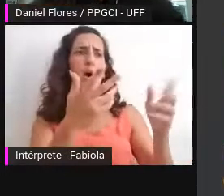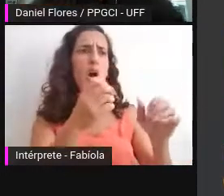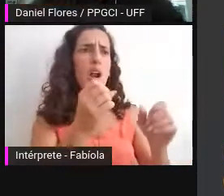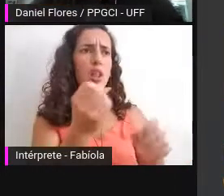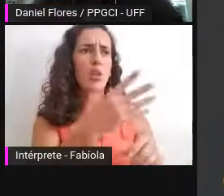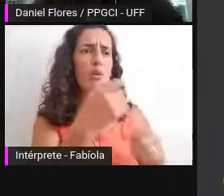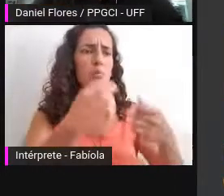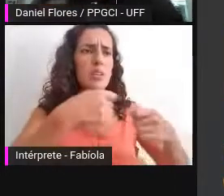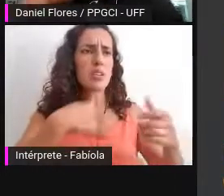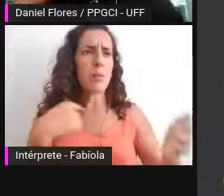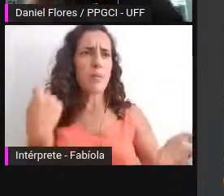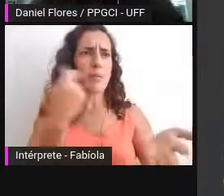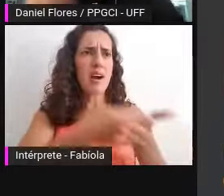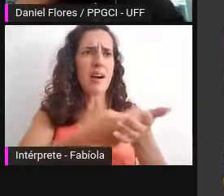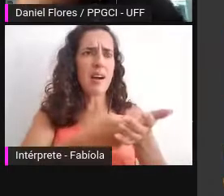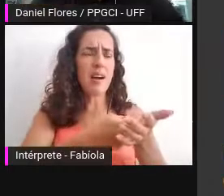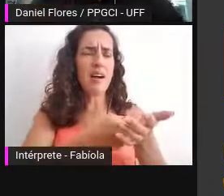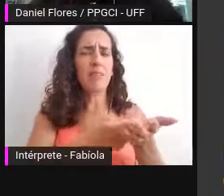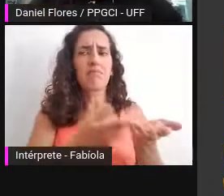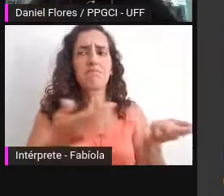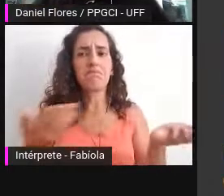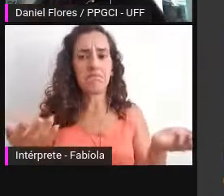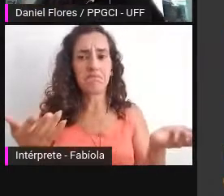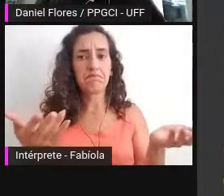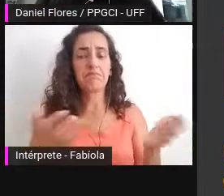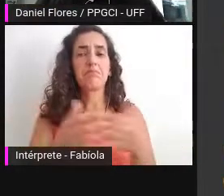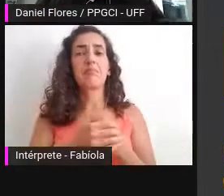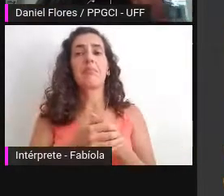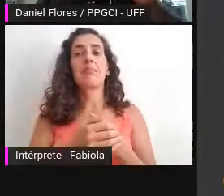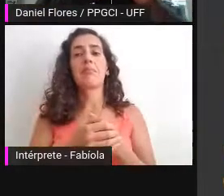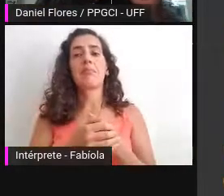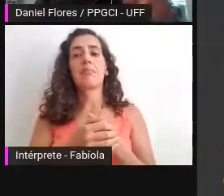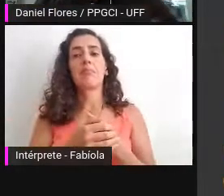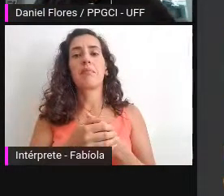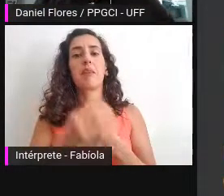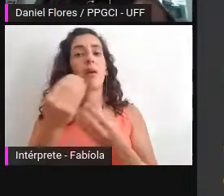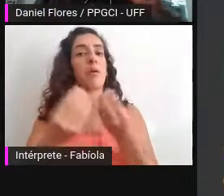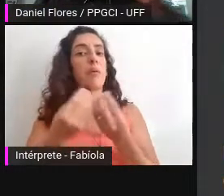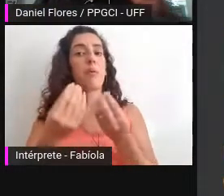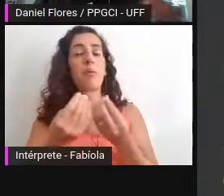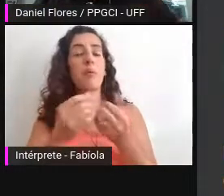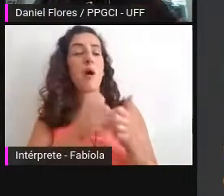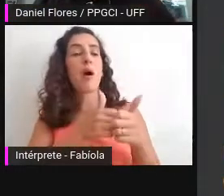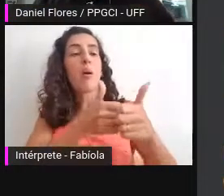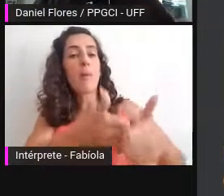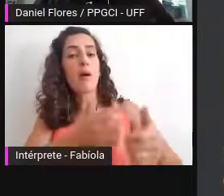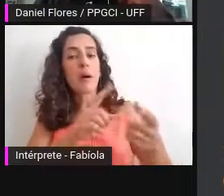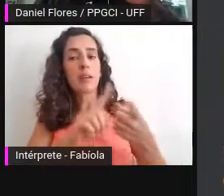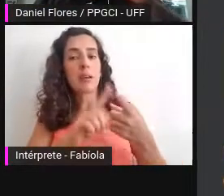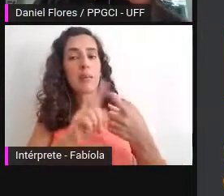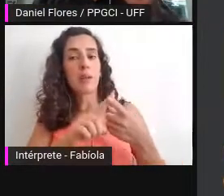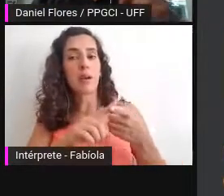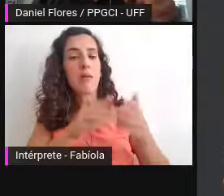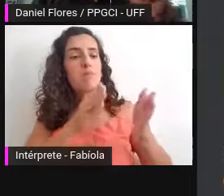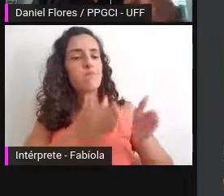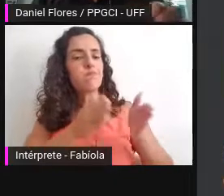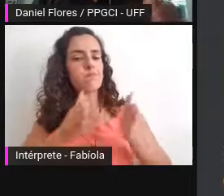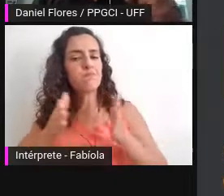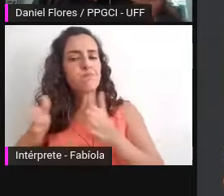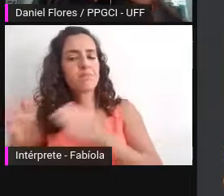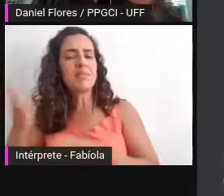auditoria e para análise forense desses sistemas auditável compartilhável para dar